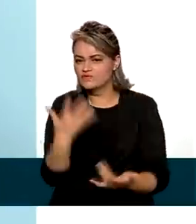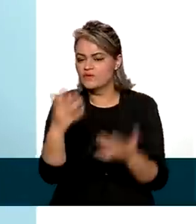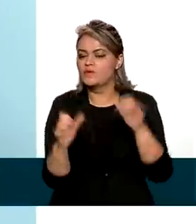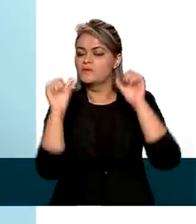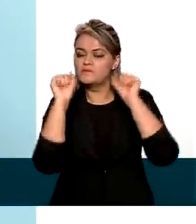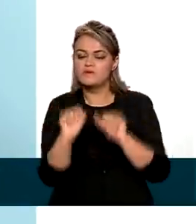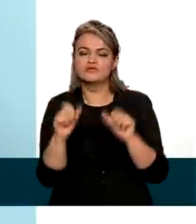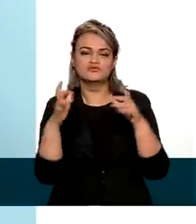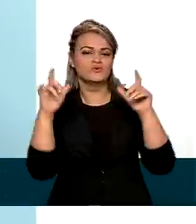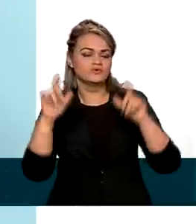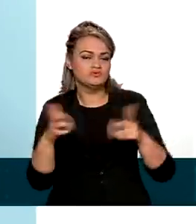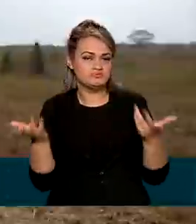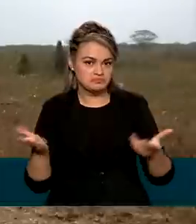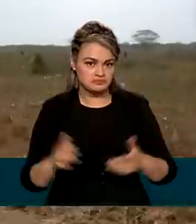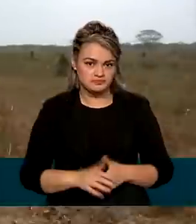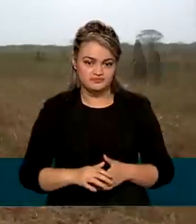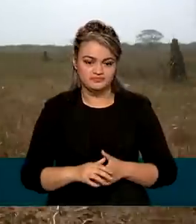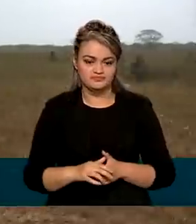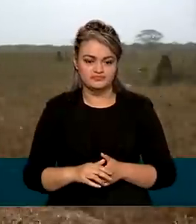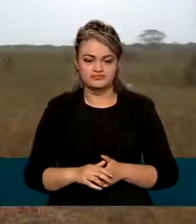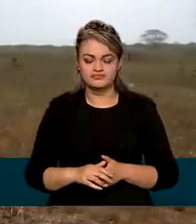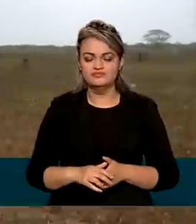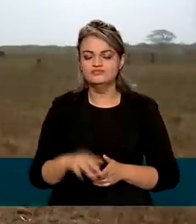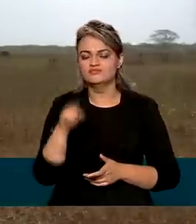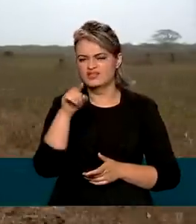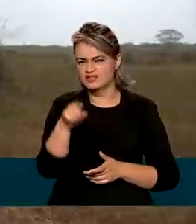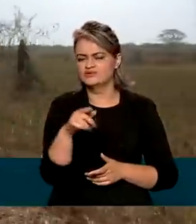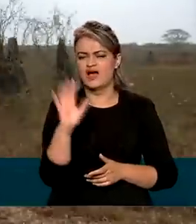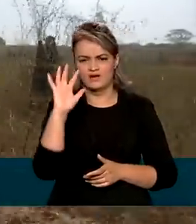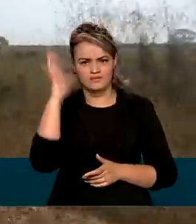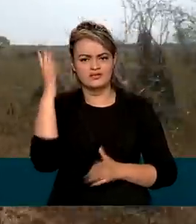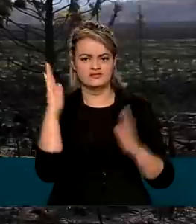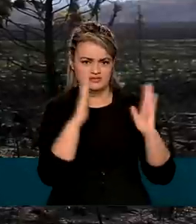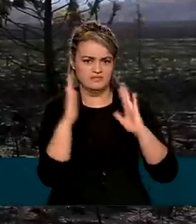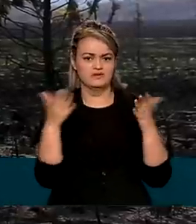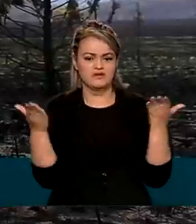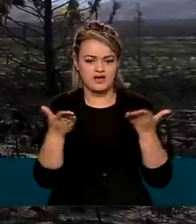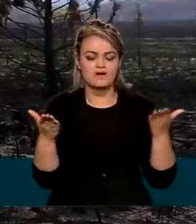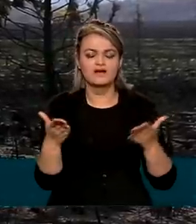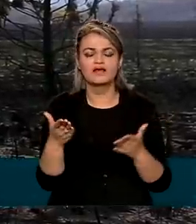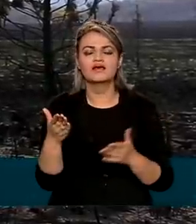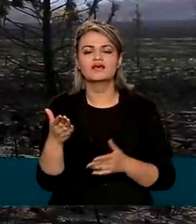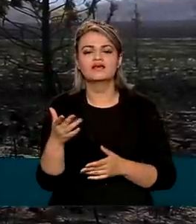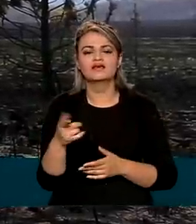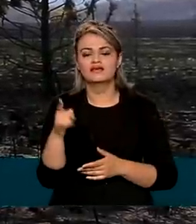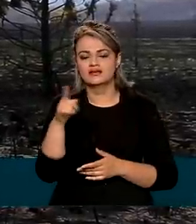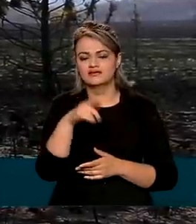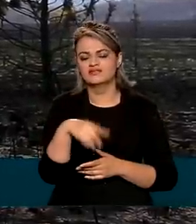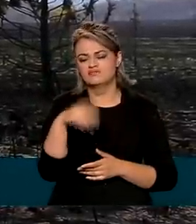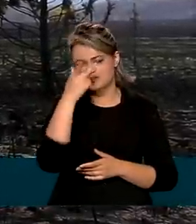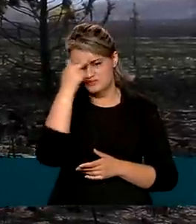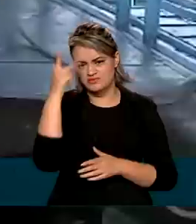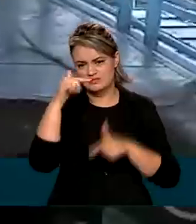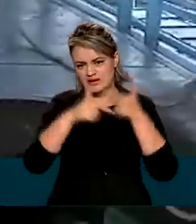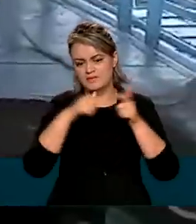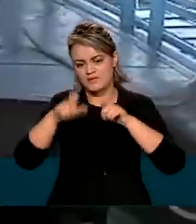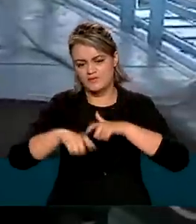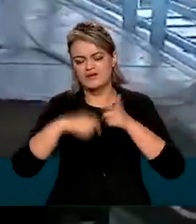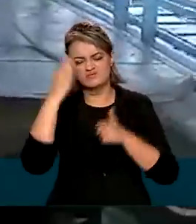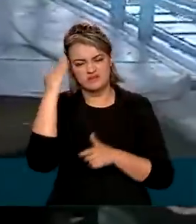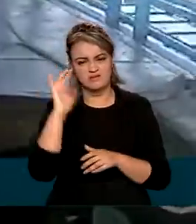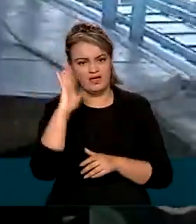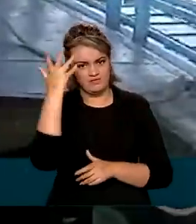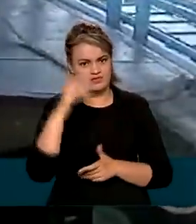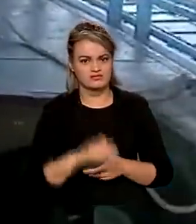probabilidade de incêndios, típicos nesta época do ano e conhecidos dos produtores rurais da região. É um